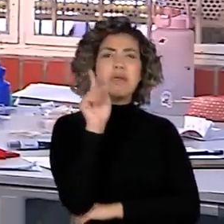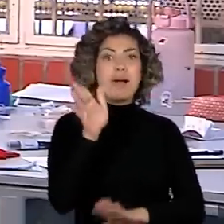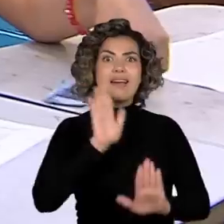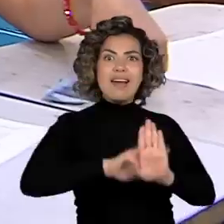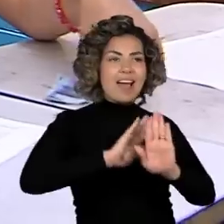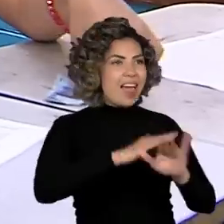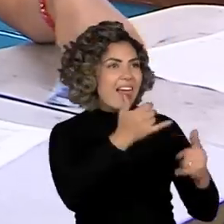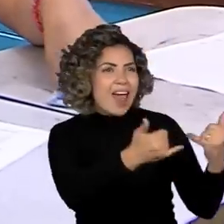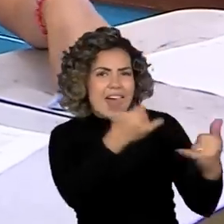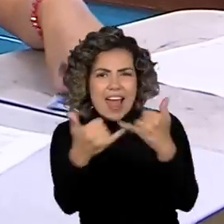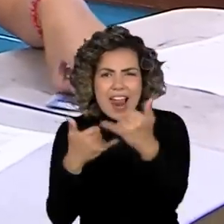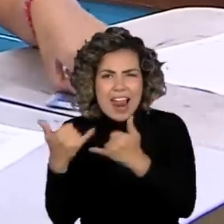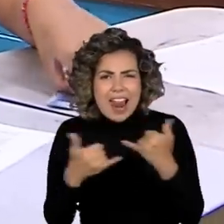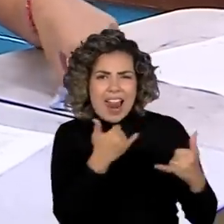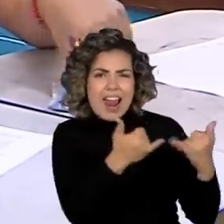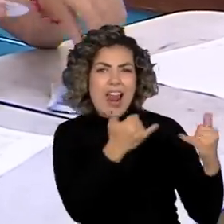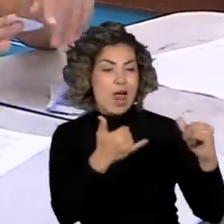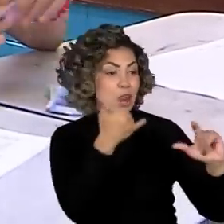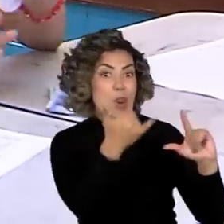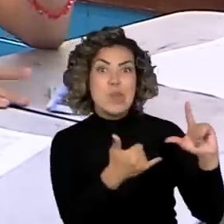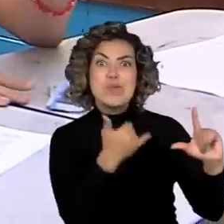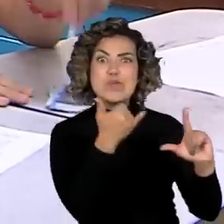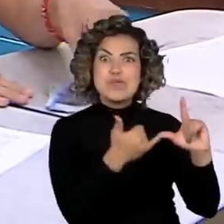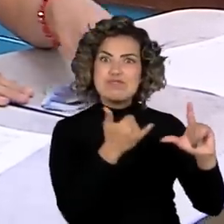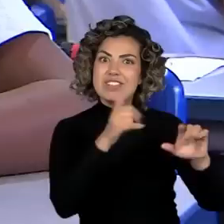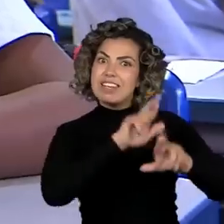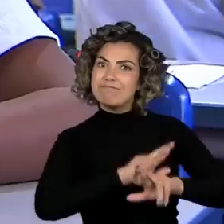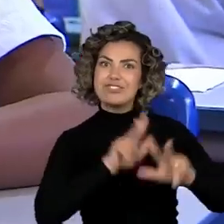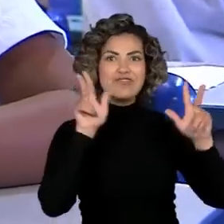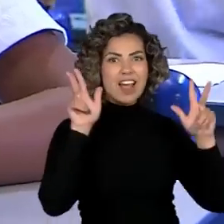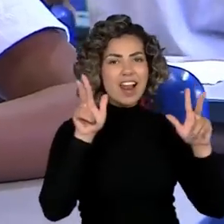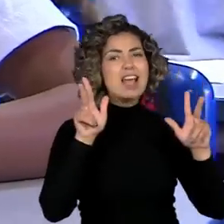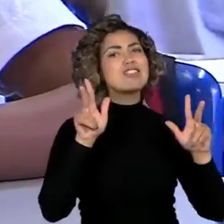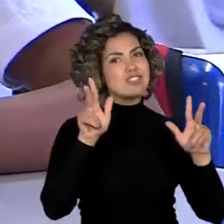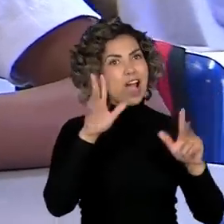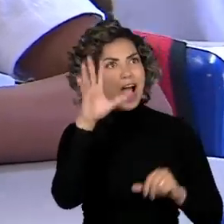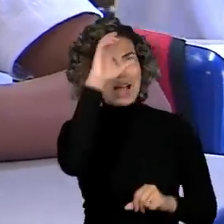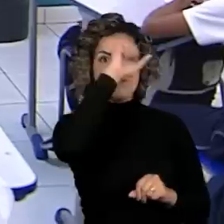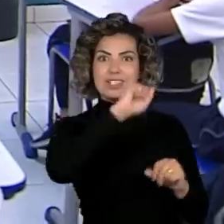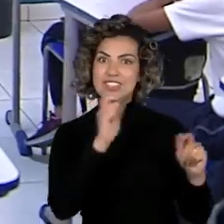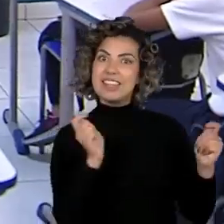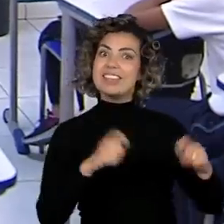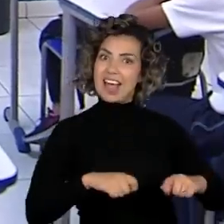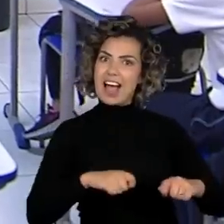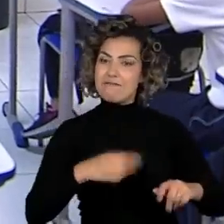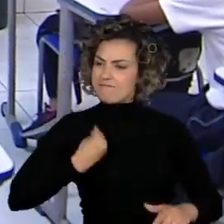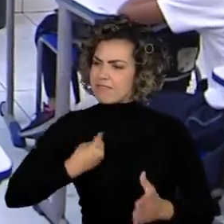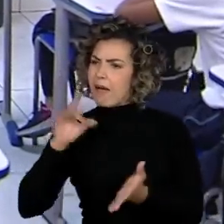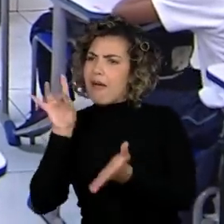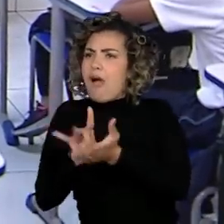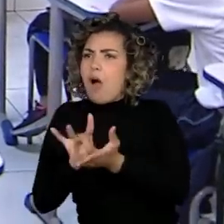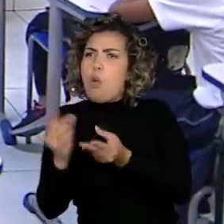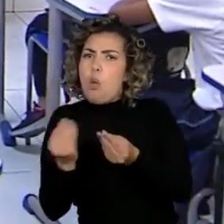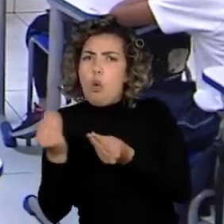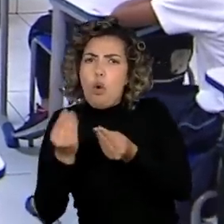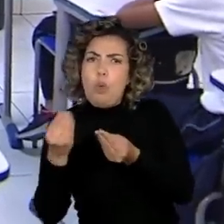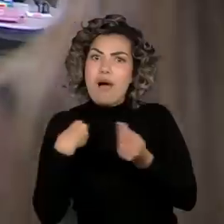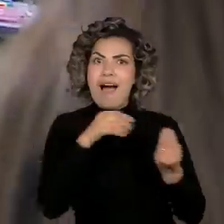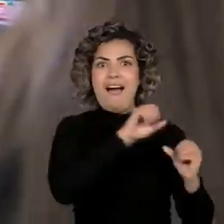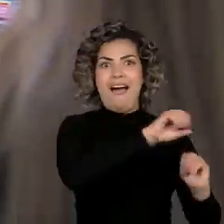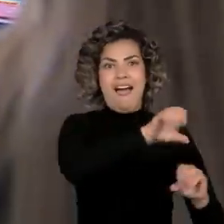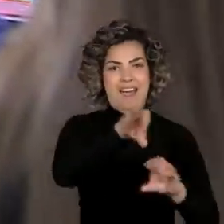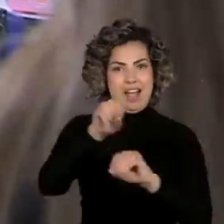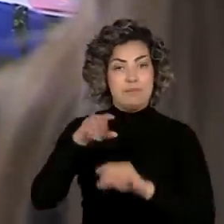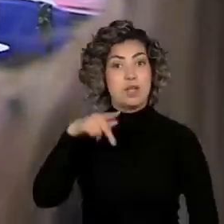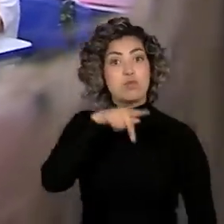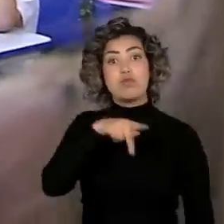lúdica, trazendo aí o cotidiano lá de fora, da vida real, para dentro da sala de aula. Criado por três professoras,